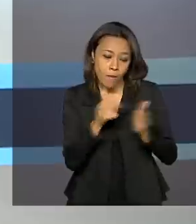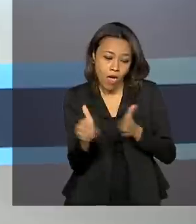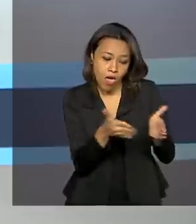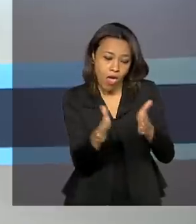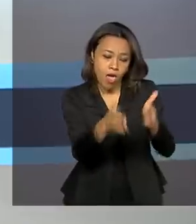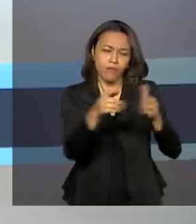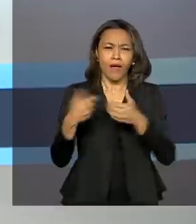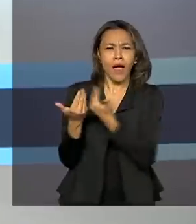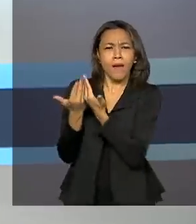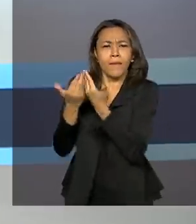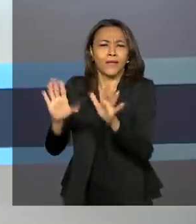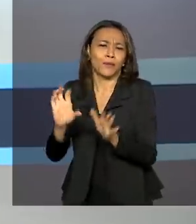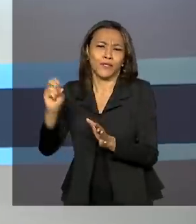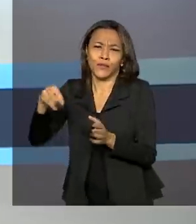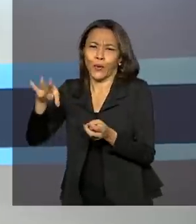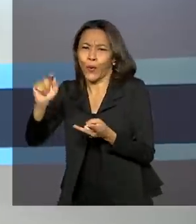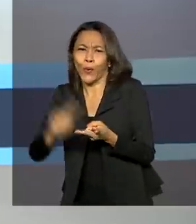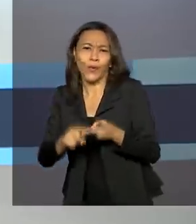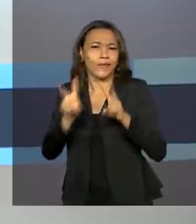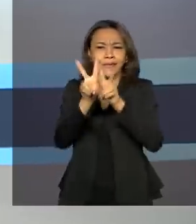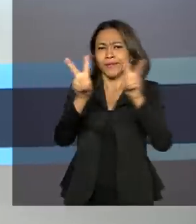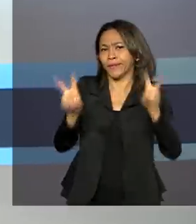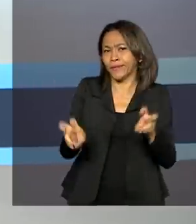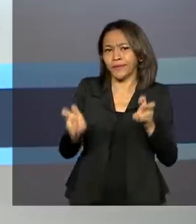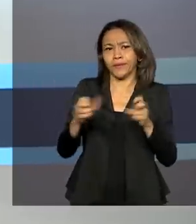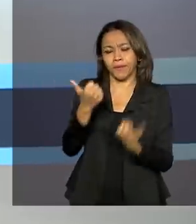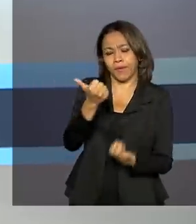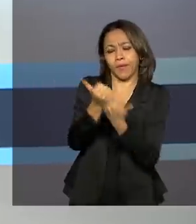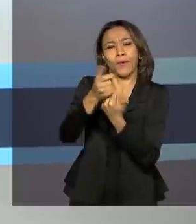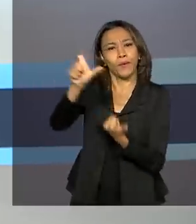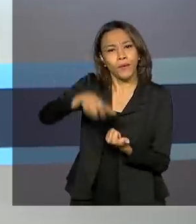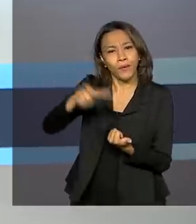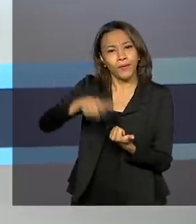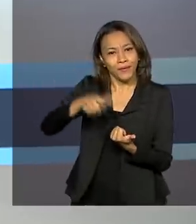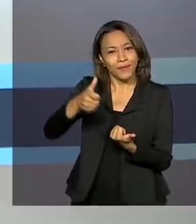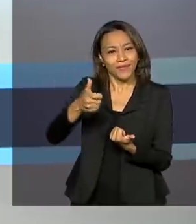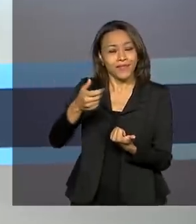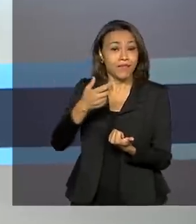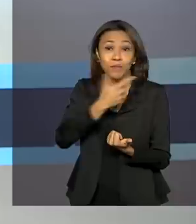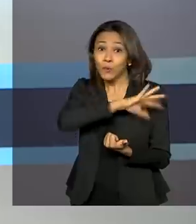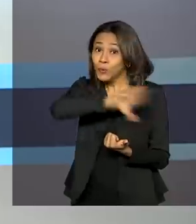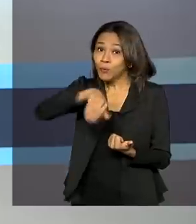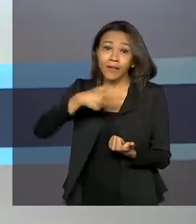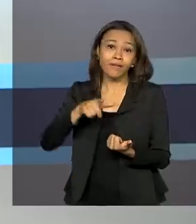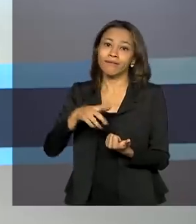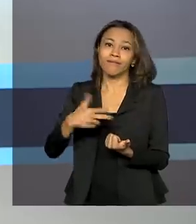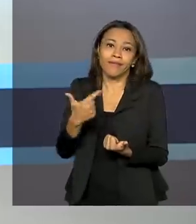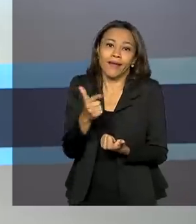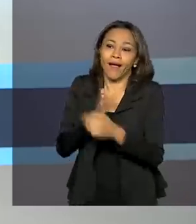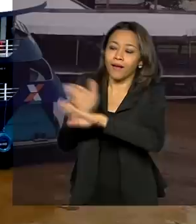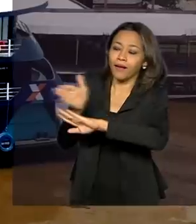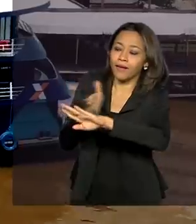contas até questões relacionadas ao auxílio emergencial. Tudo para quem não tem acesso a bancos.